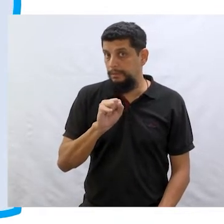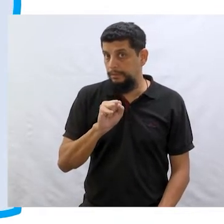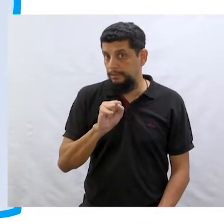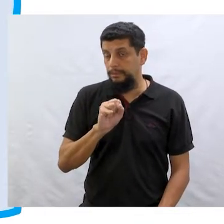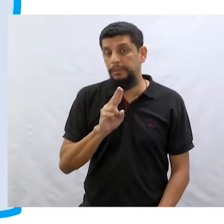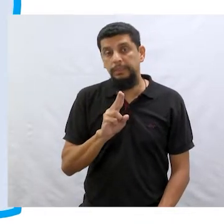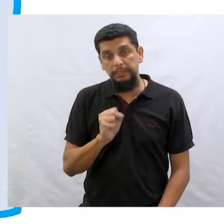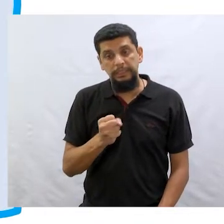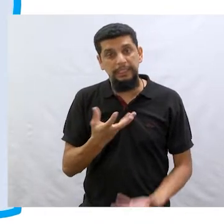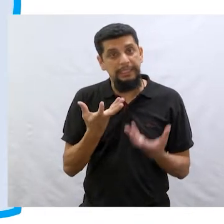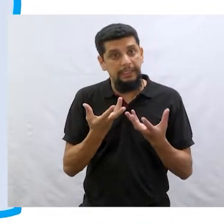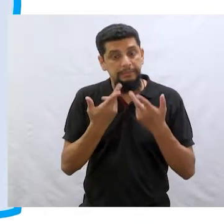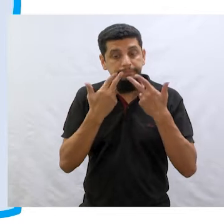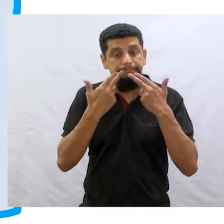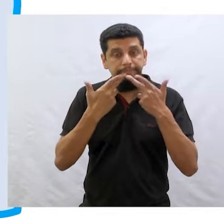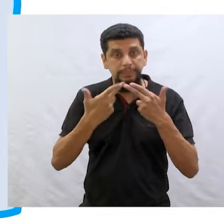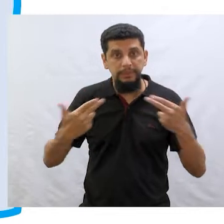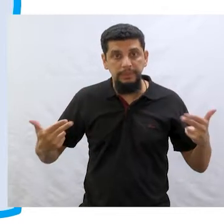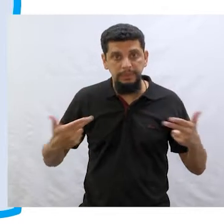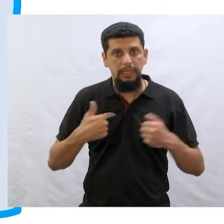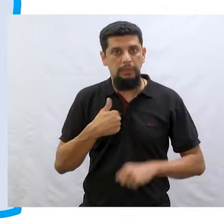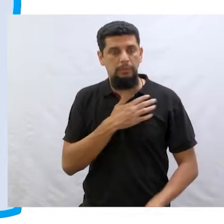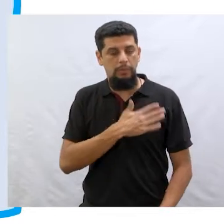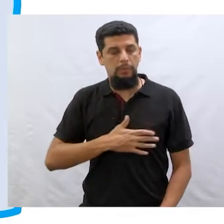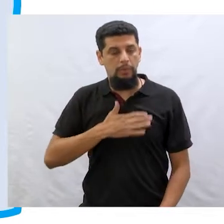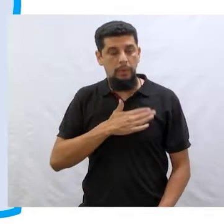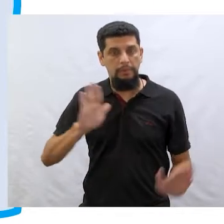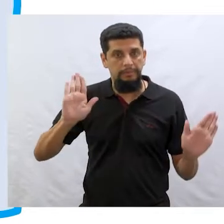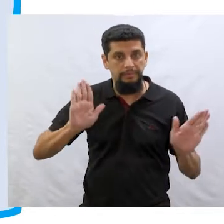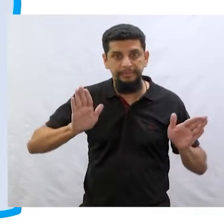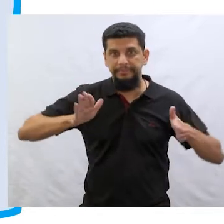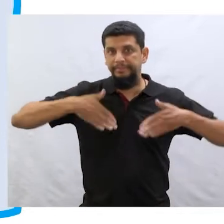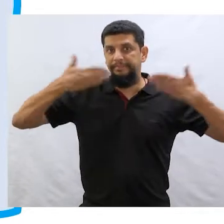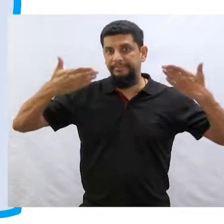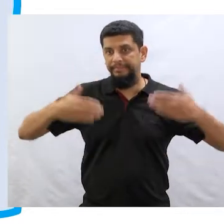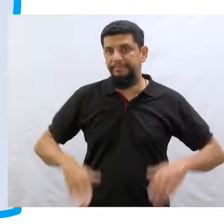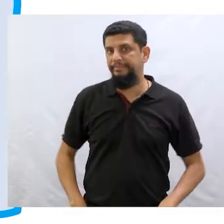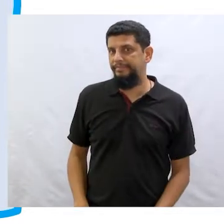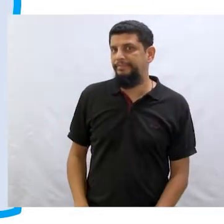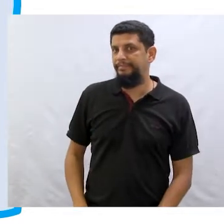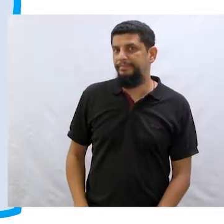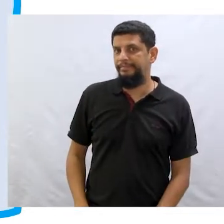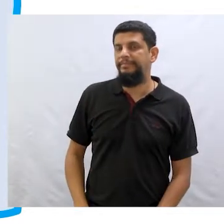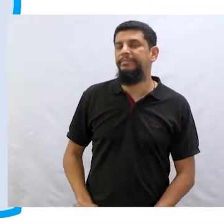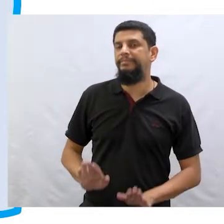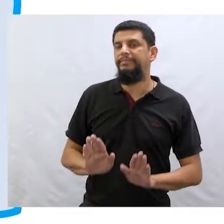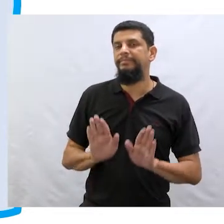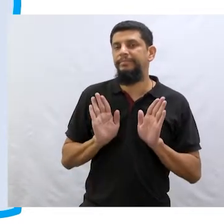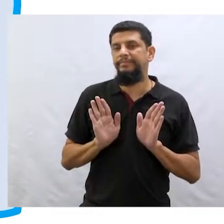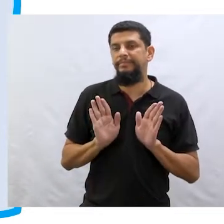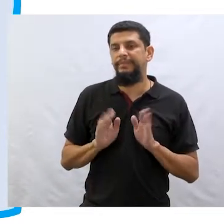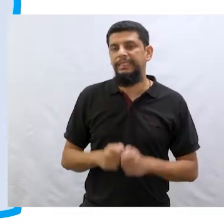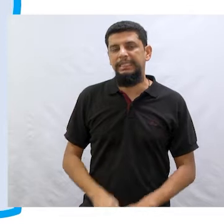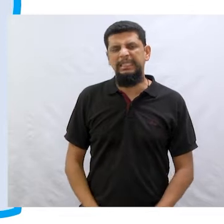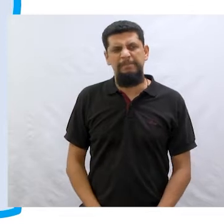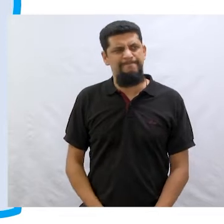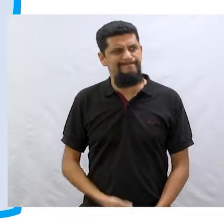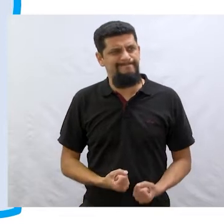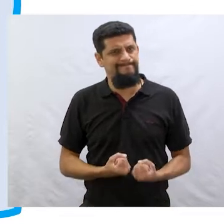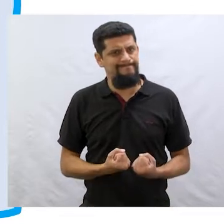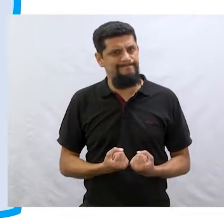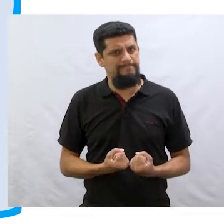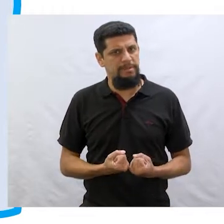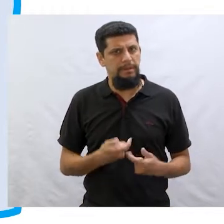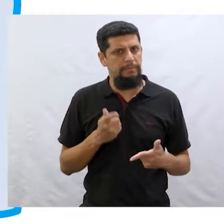Eu quero é novidade, pai. Eu gosto é de surpresa. Aí, é que eu torci o